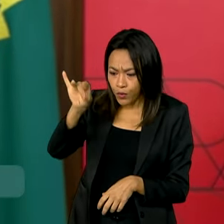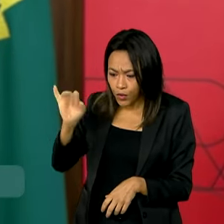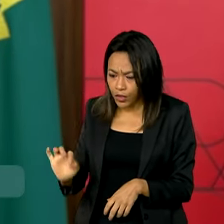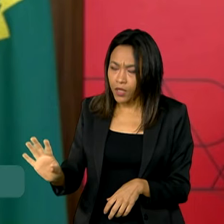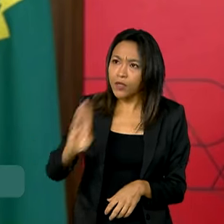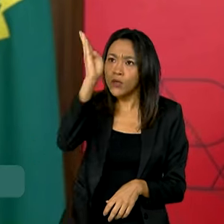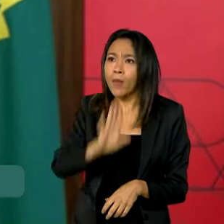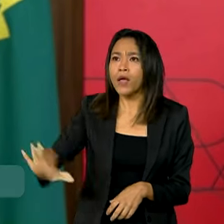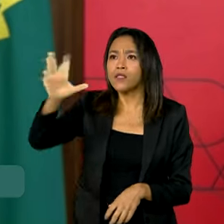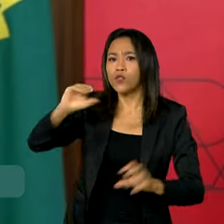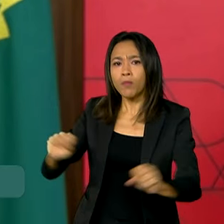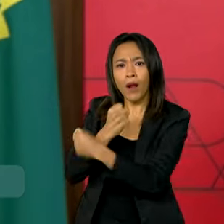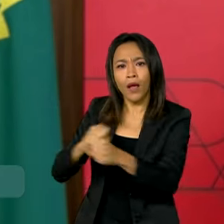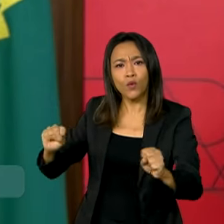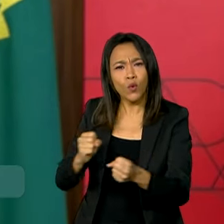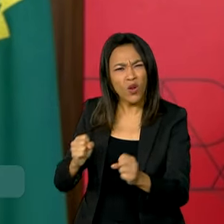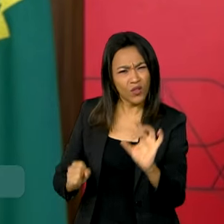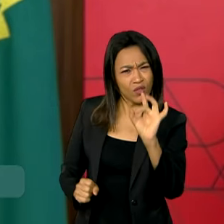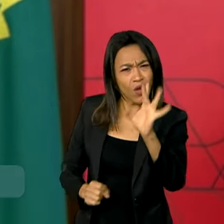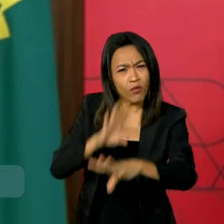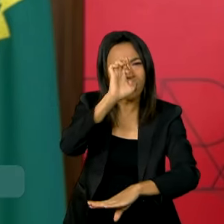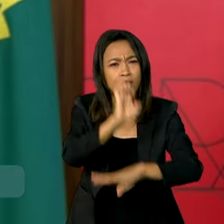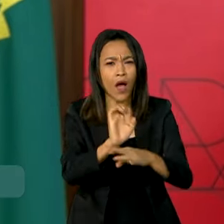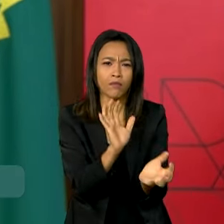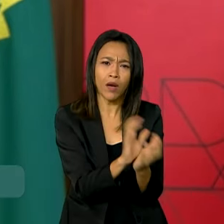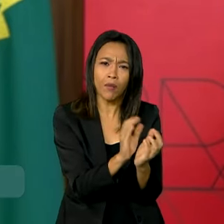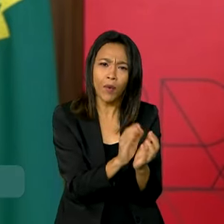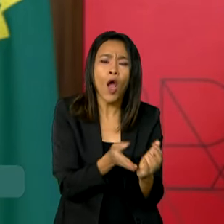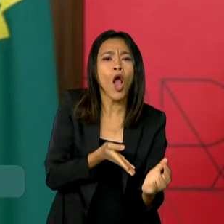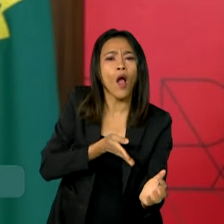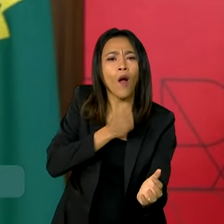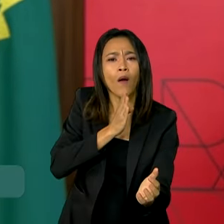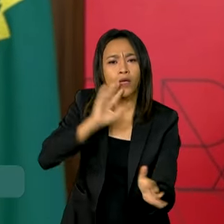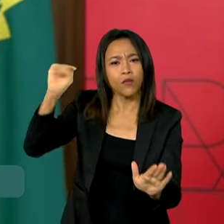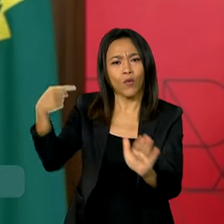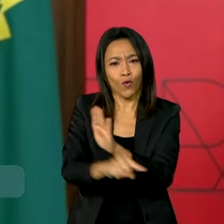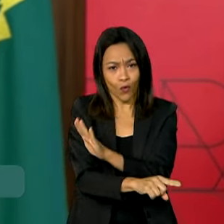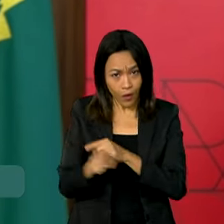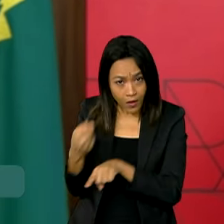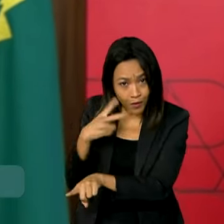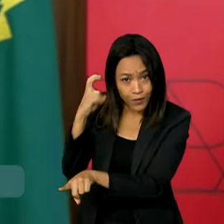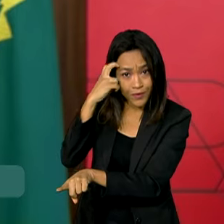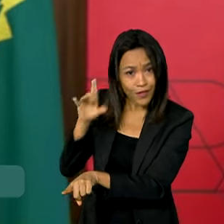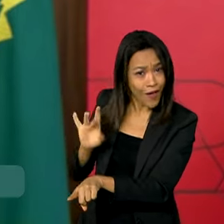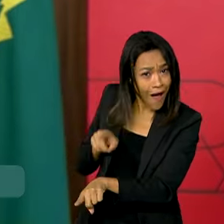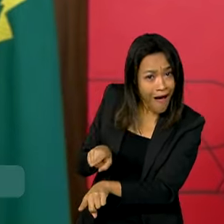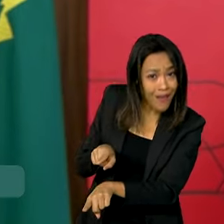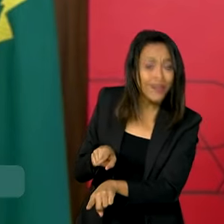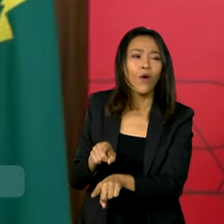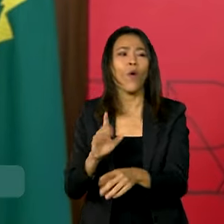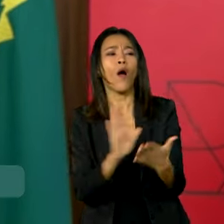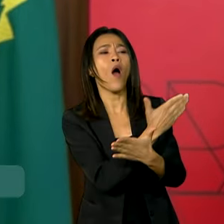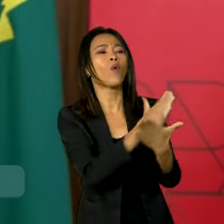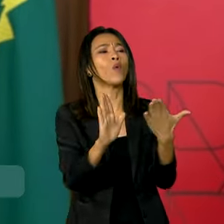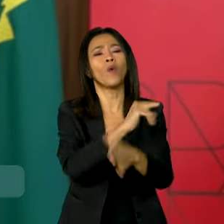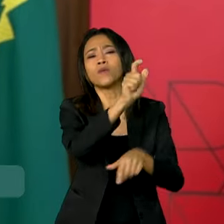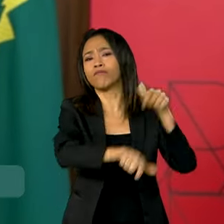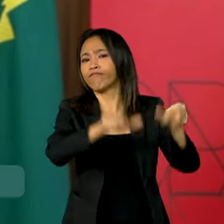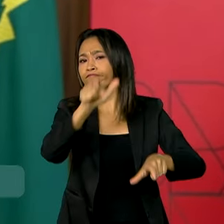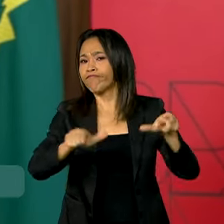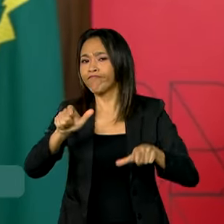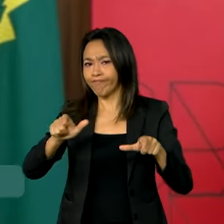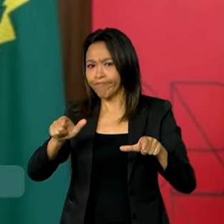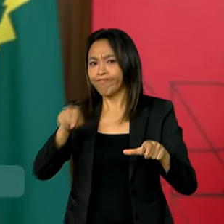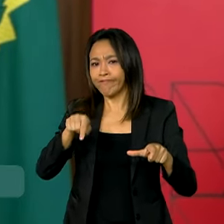e somente Pernambuco continue conhecendo a fundo o Maracatu ou alguns artistas que, especialmente,